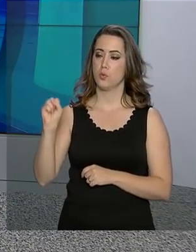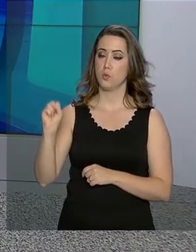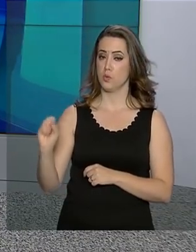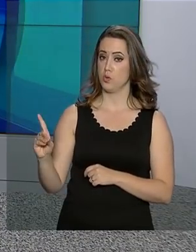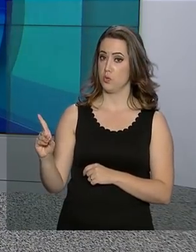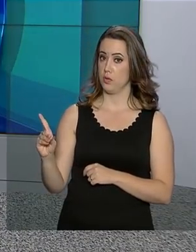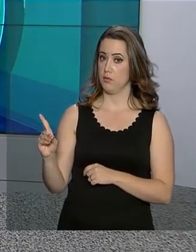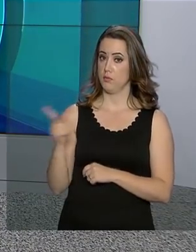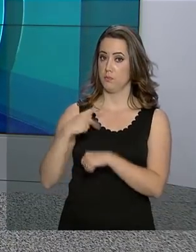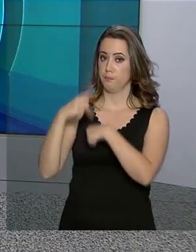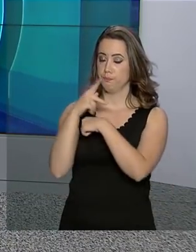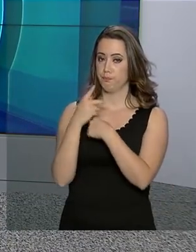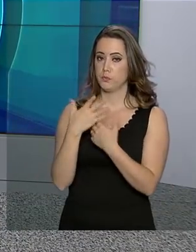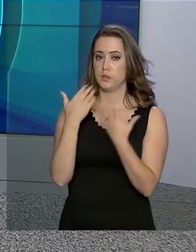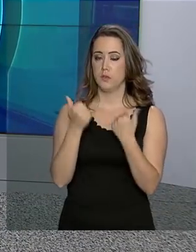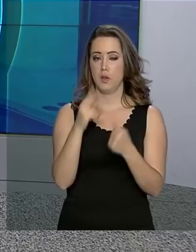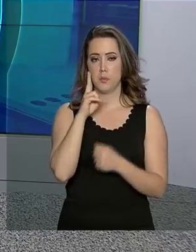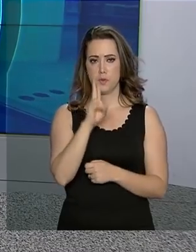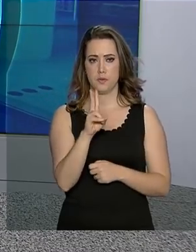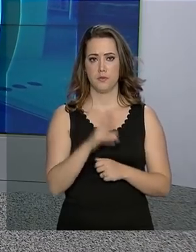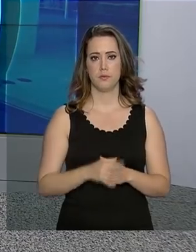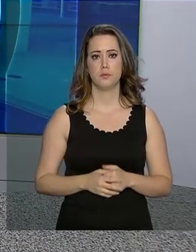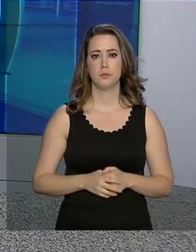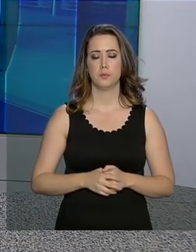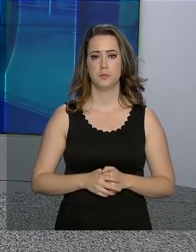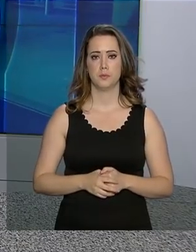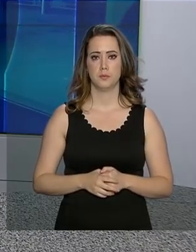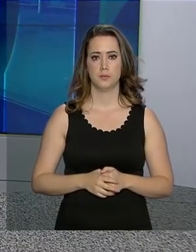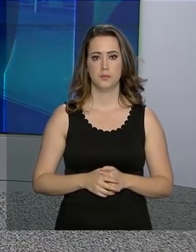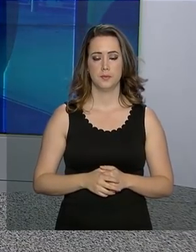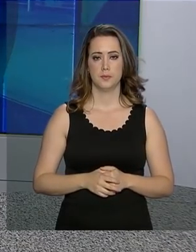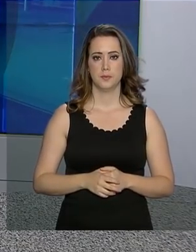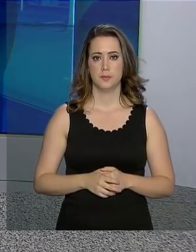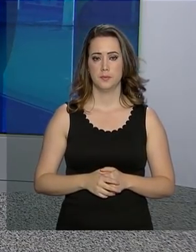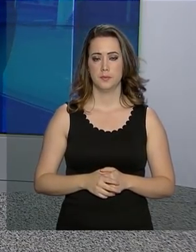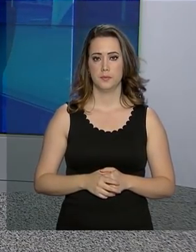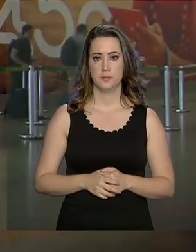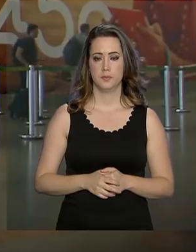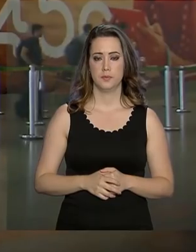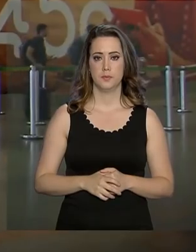sudeste do país. Saiba mais na reportagem de Gabriela Noronha.